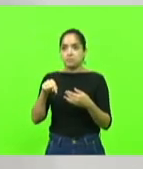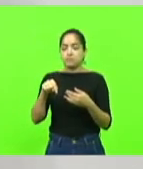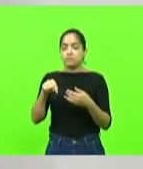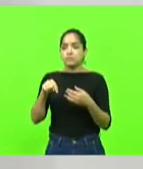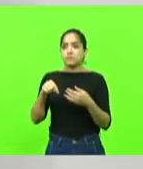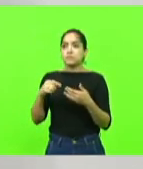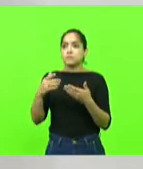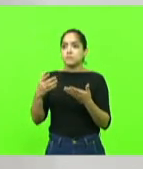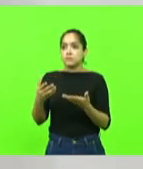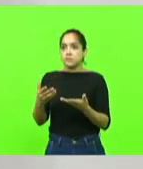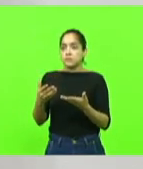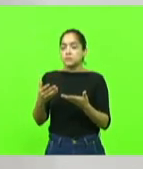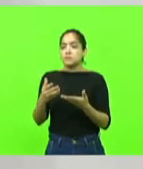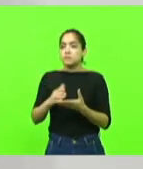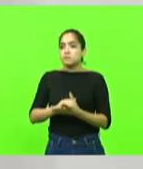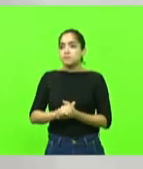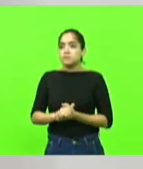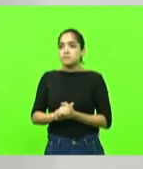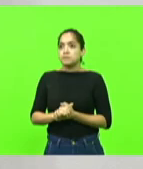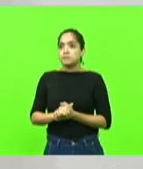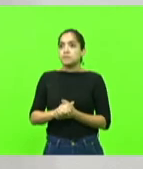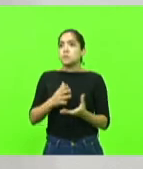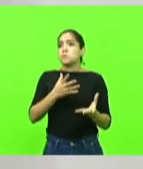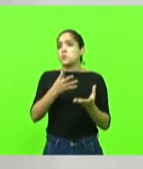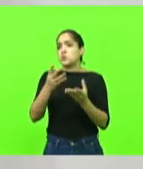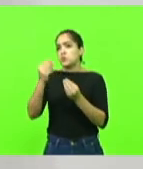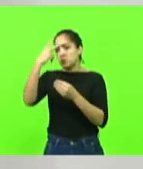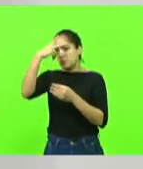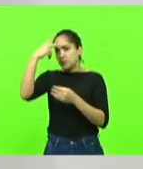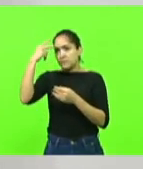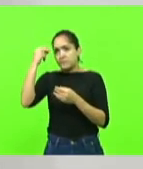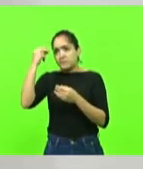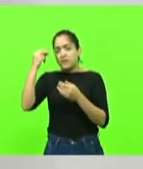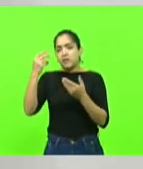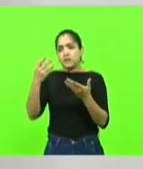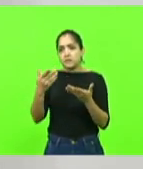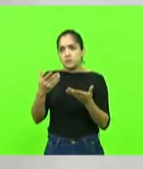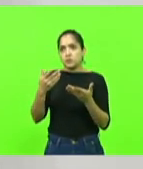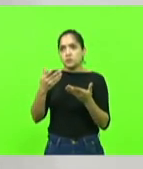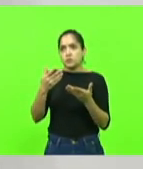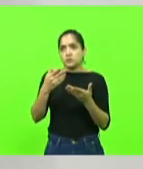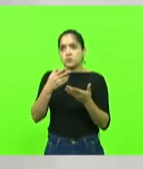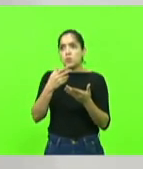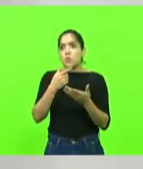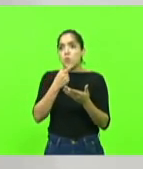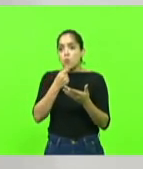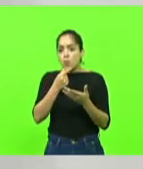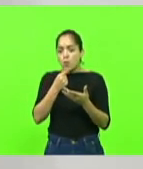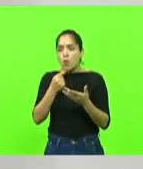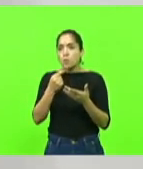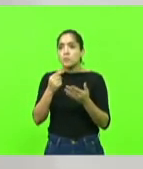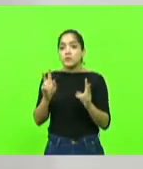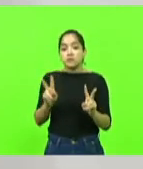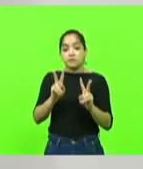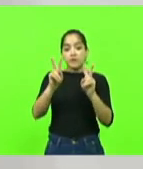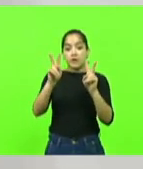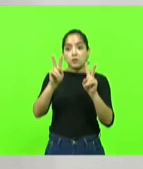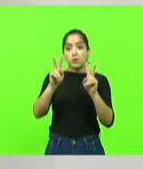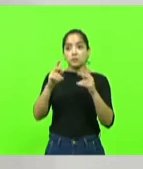Diz respeito a muitos prefeitos. Um homem, ele tem valor e um rato tem preço.